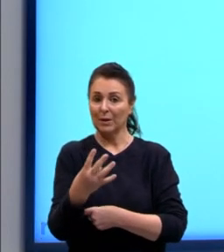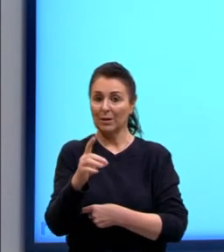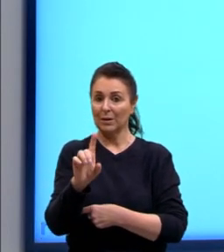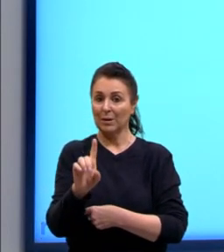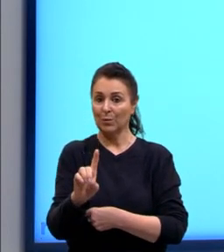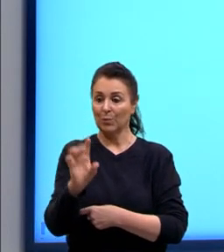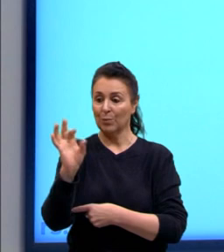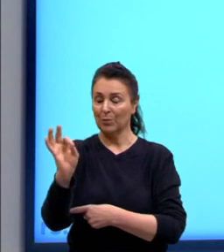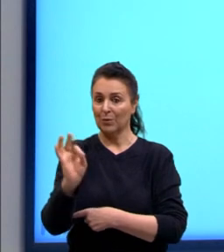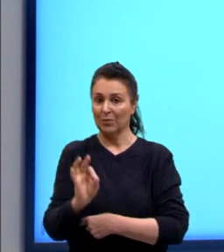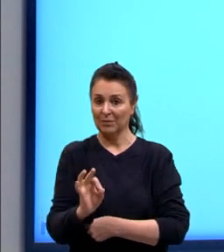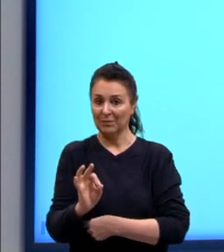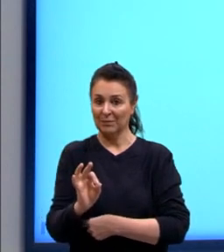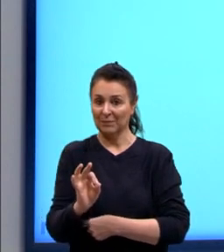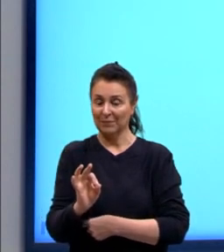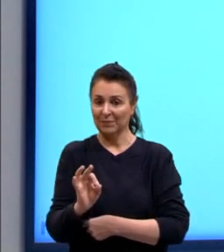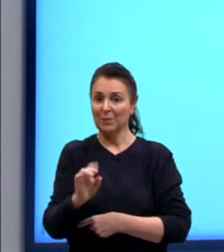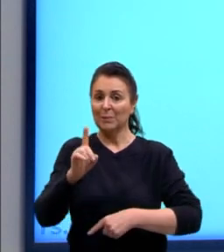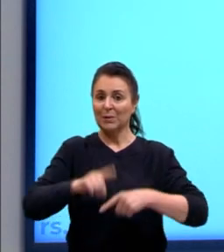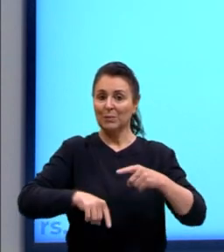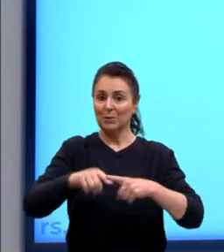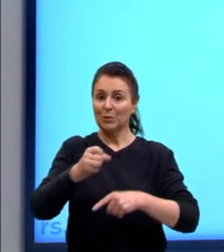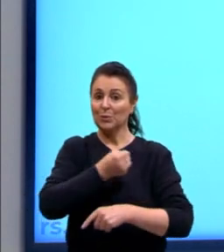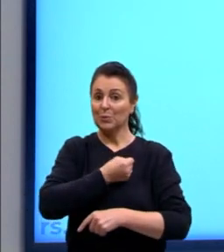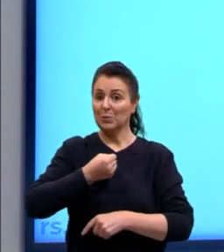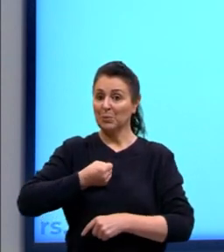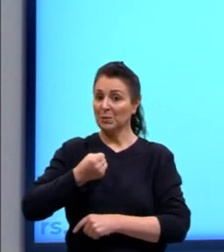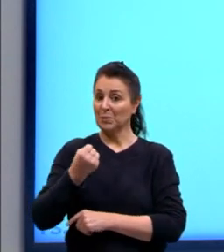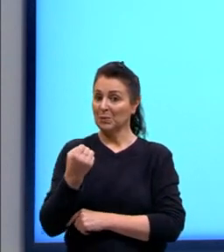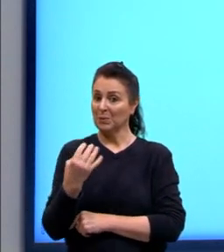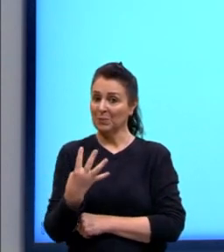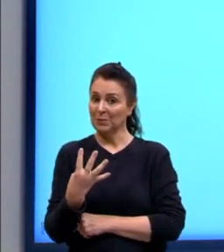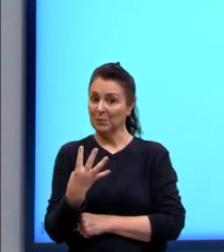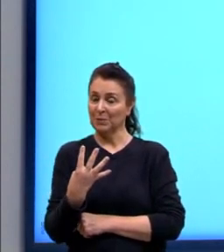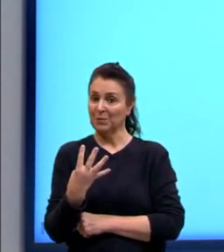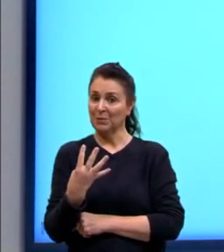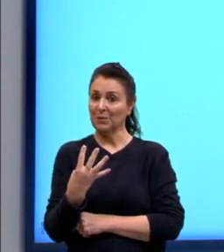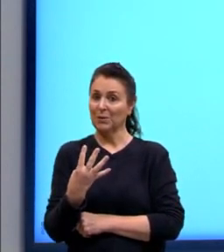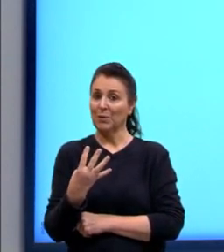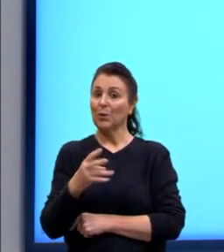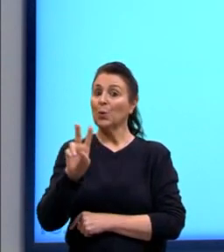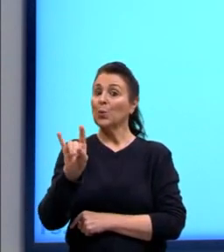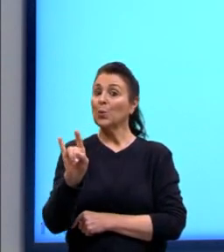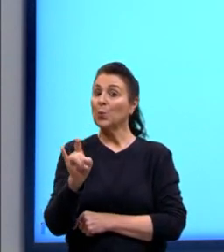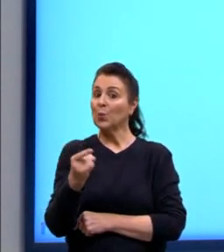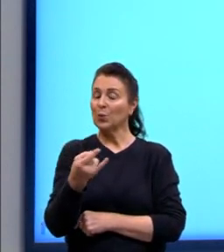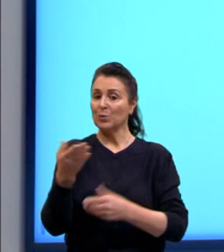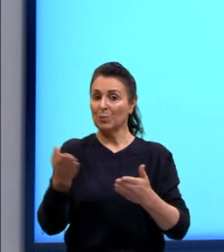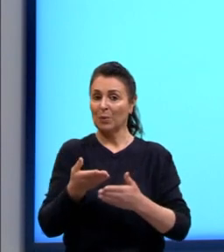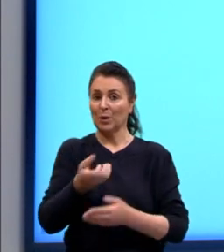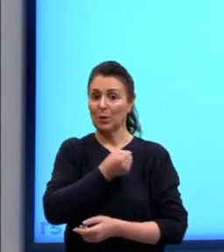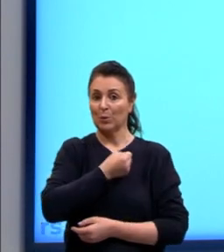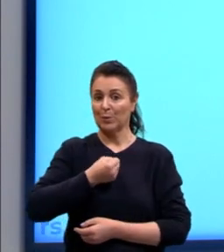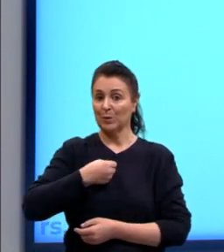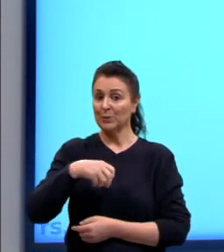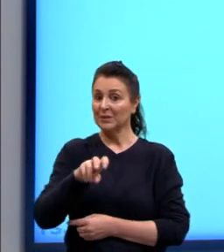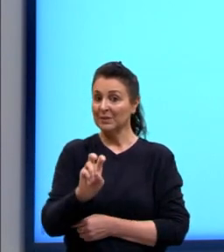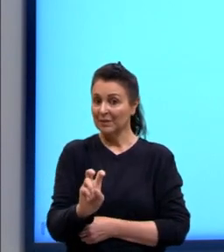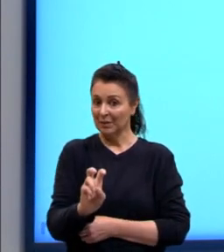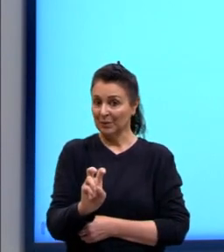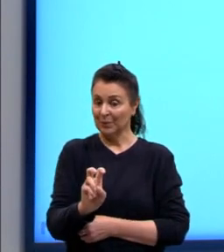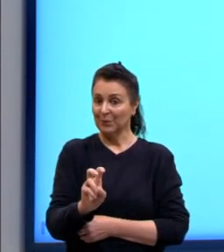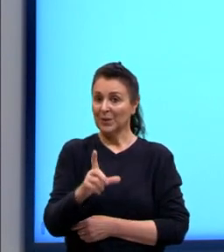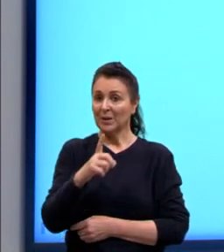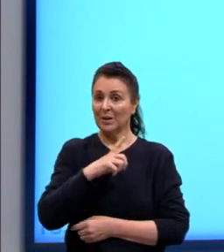Para, então, o produto de número 4. Agora, o último produto é o número 5. Então,